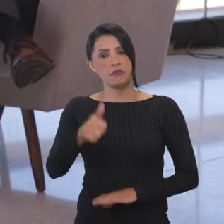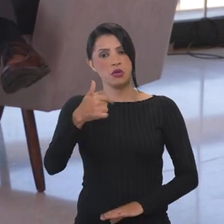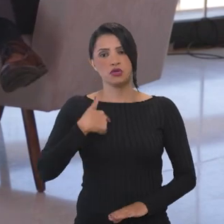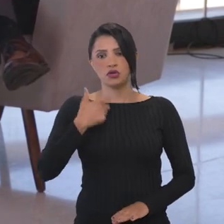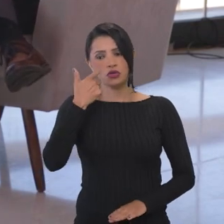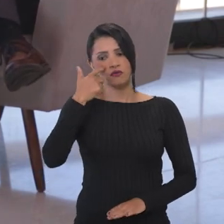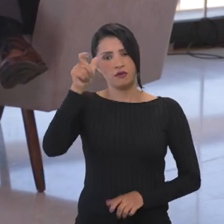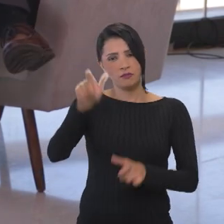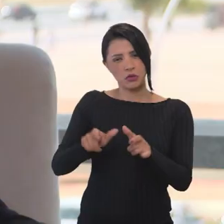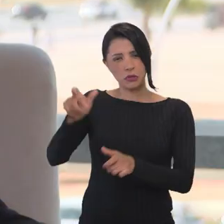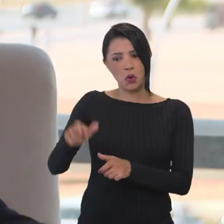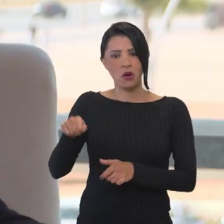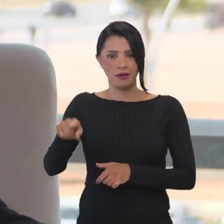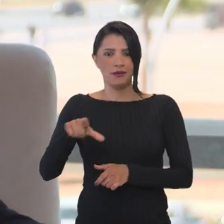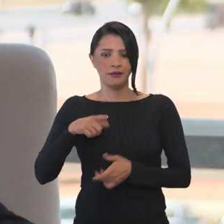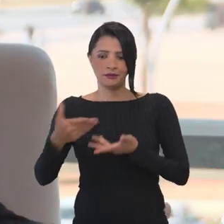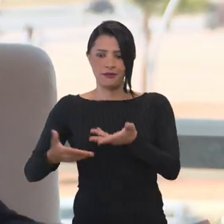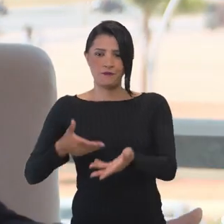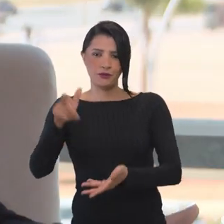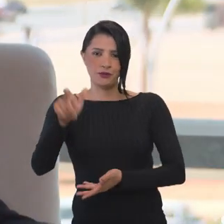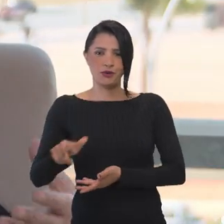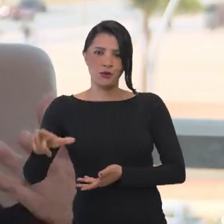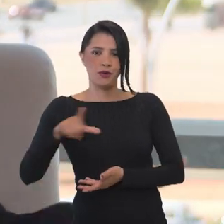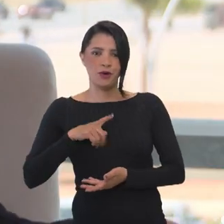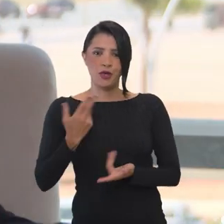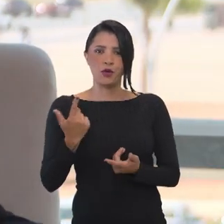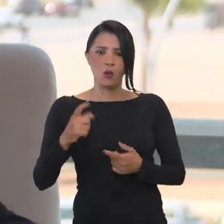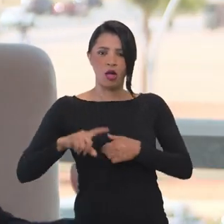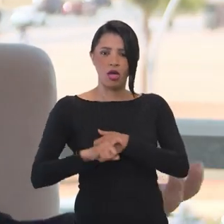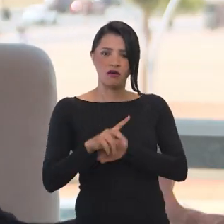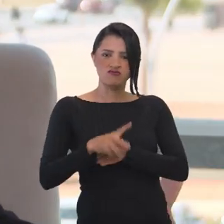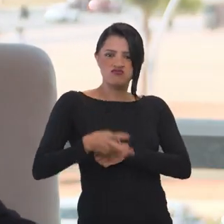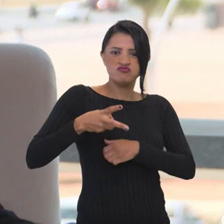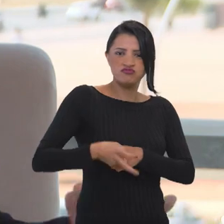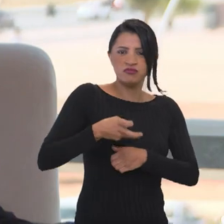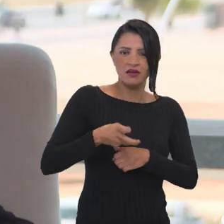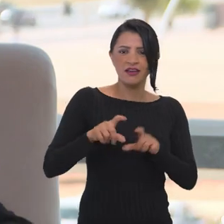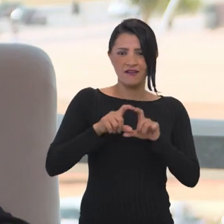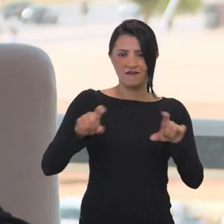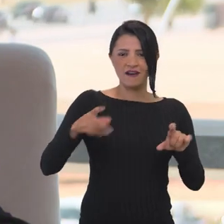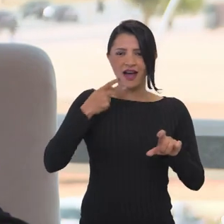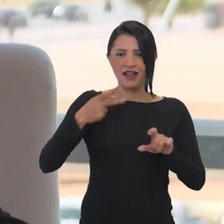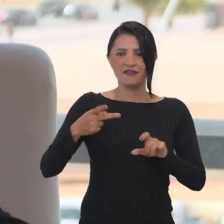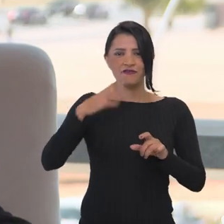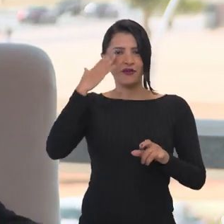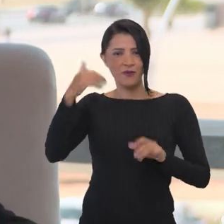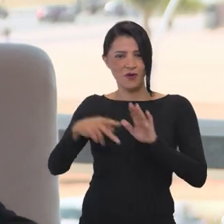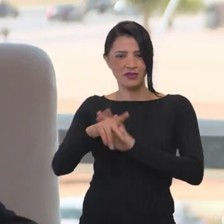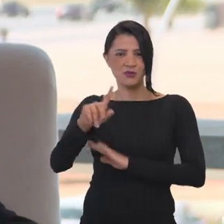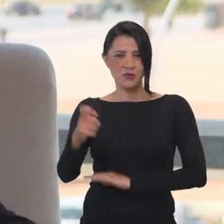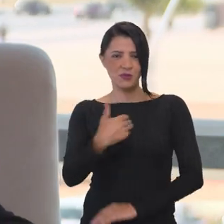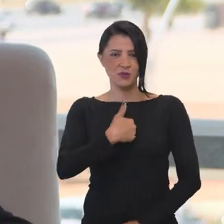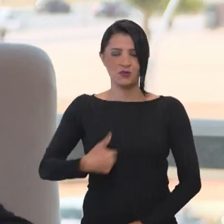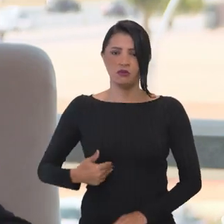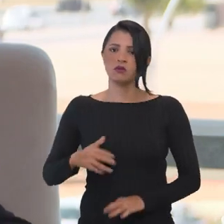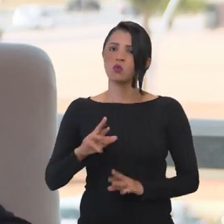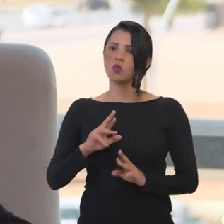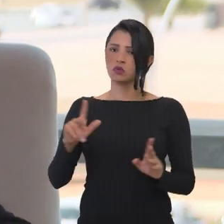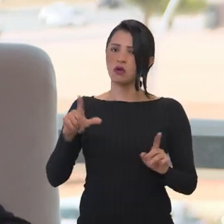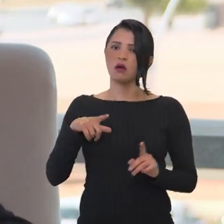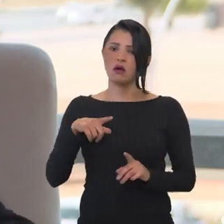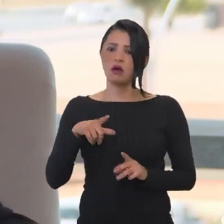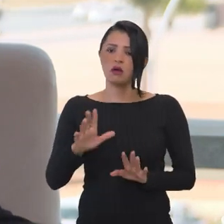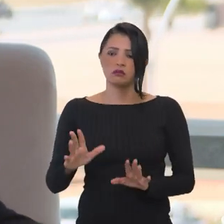não vê os servidores como parasitas. Acho que isso foi uma fala que ficou famosa no governo anterior. Ao contrário, a gente vê os